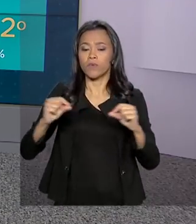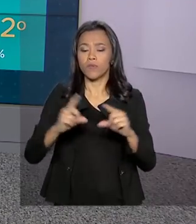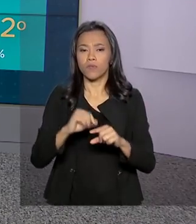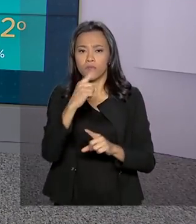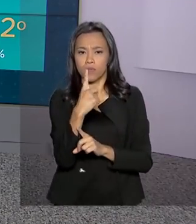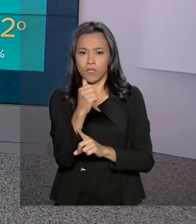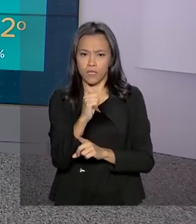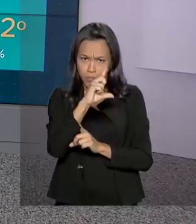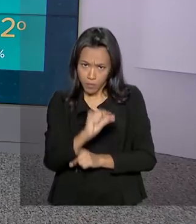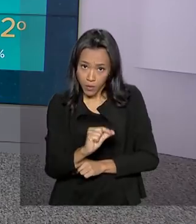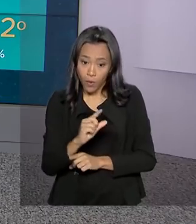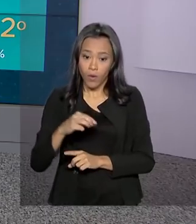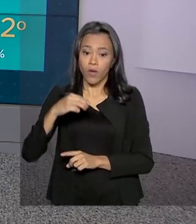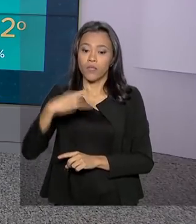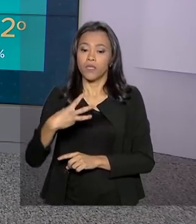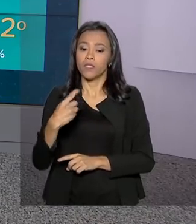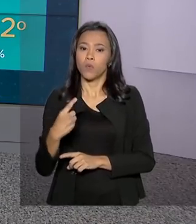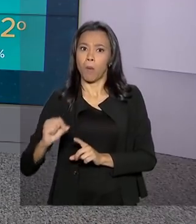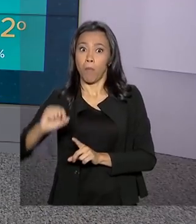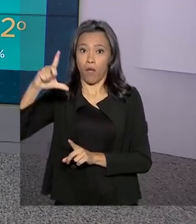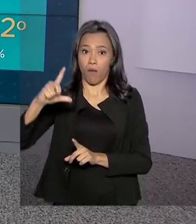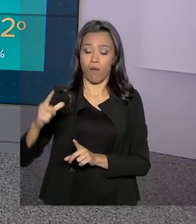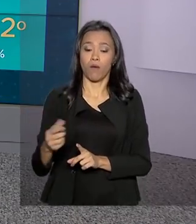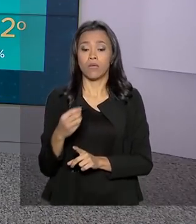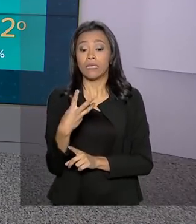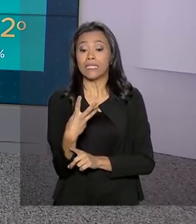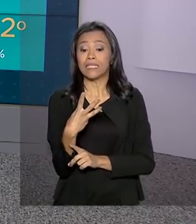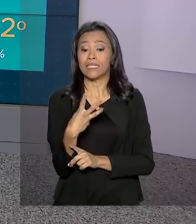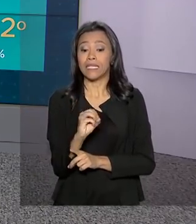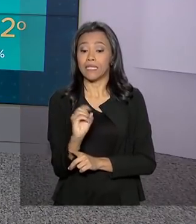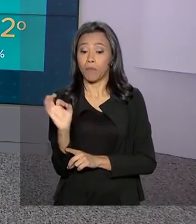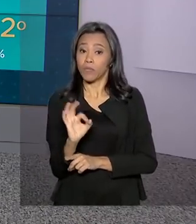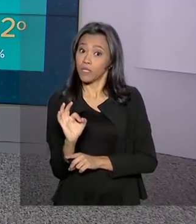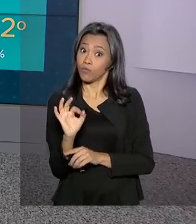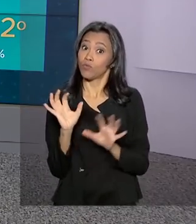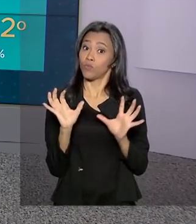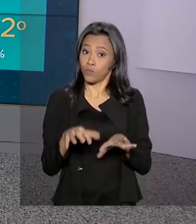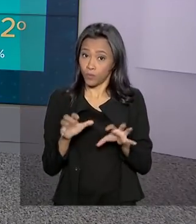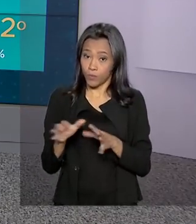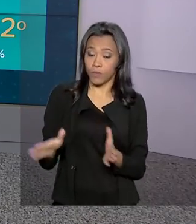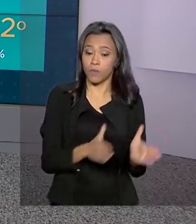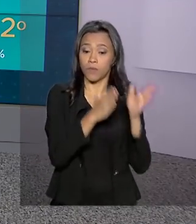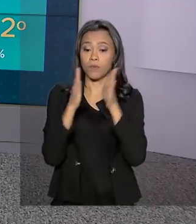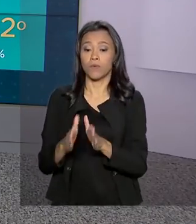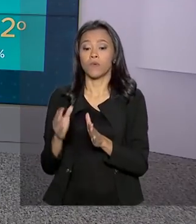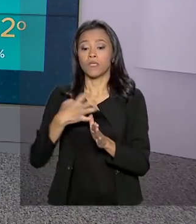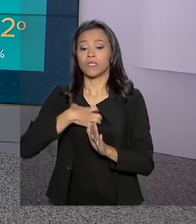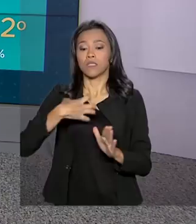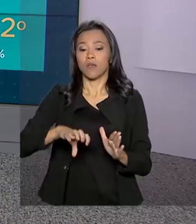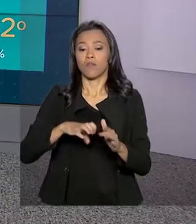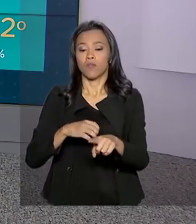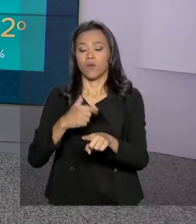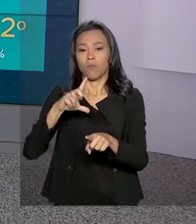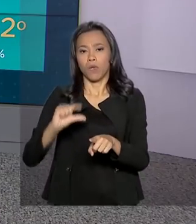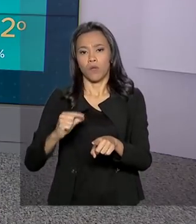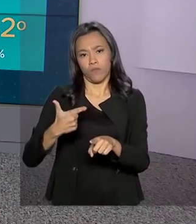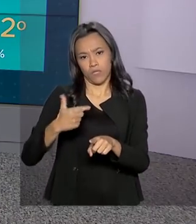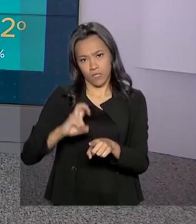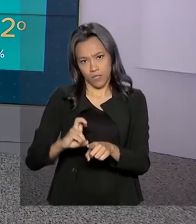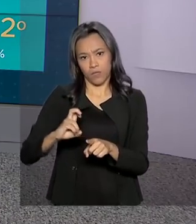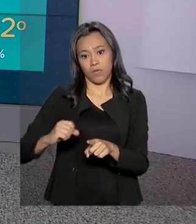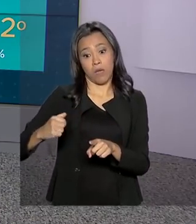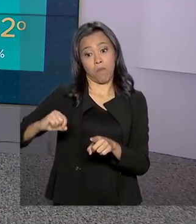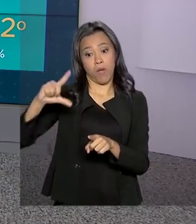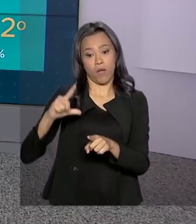de 17, máxima de 31 graus, 30% de possibilidade de chuva. E em Salvador, gente tem mínima de 25 e